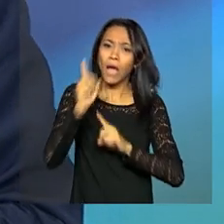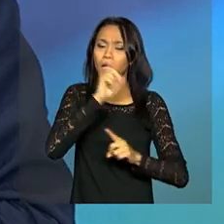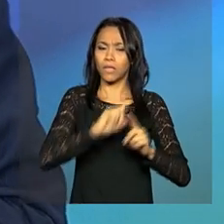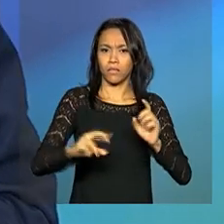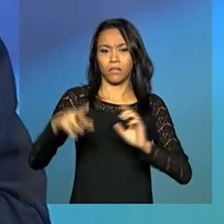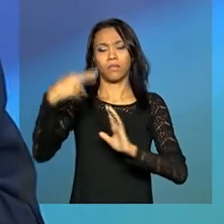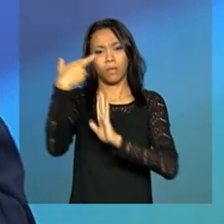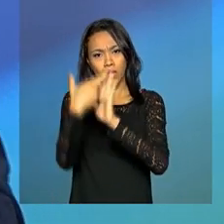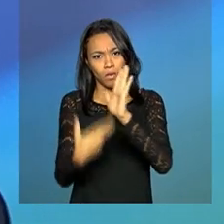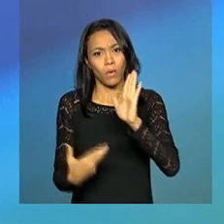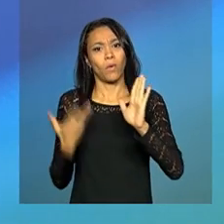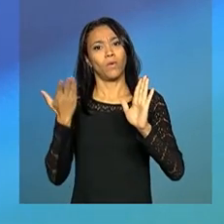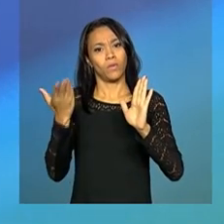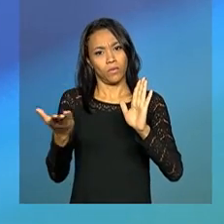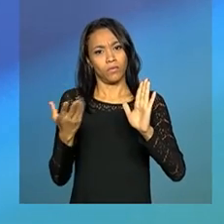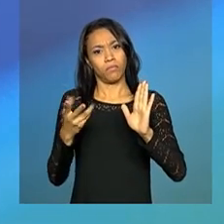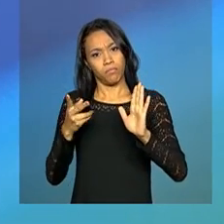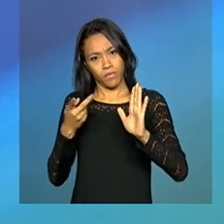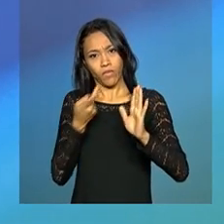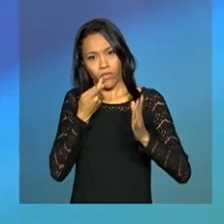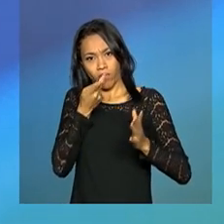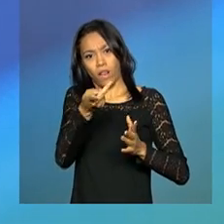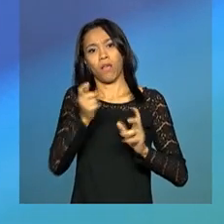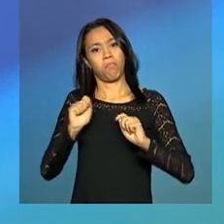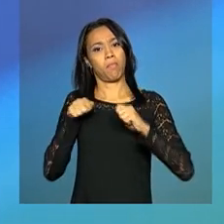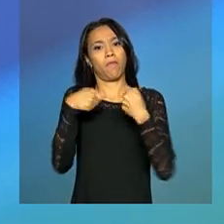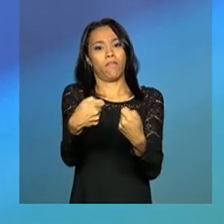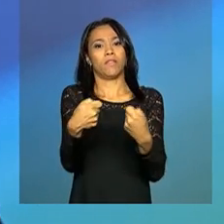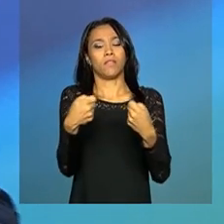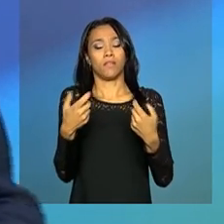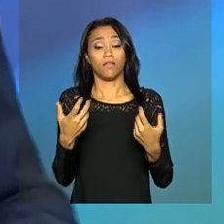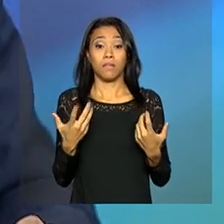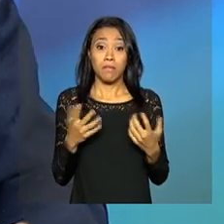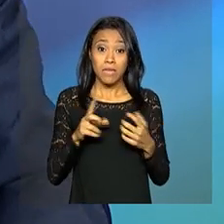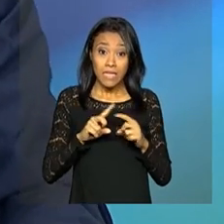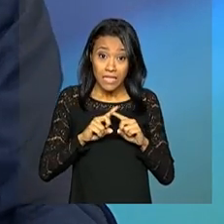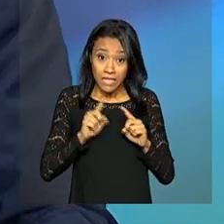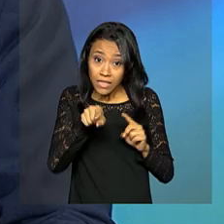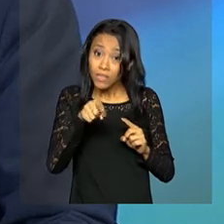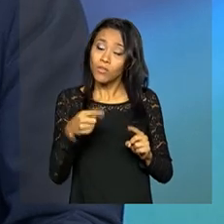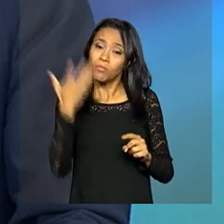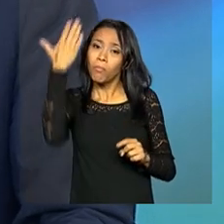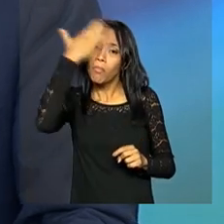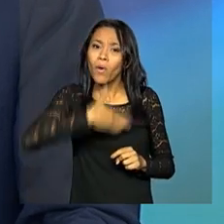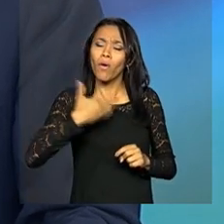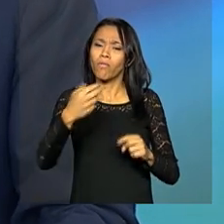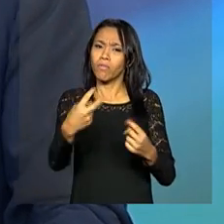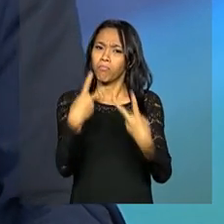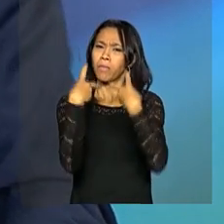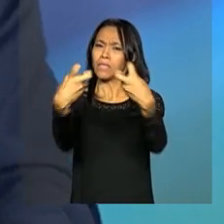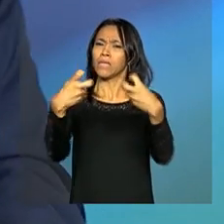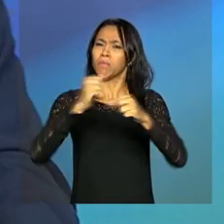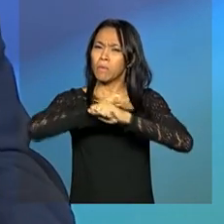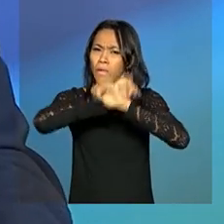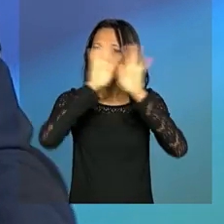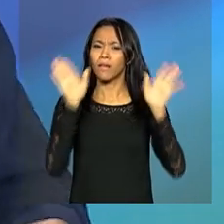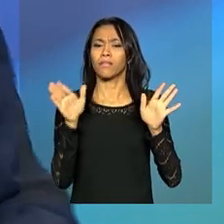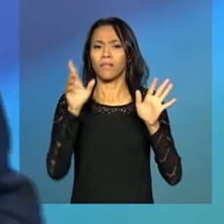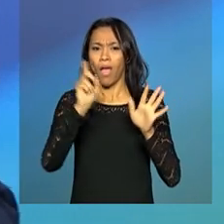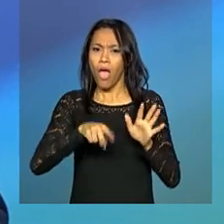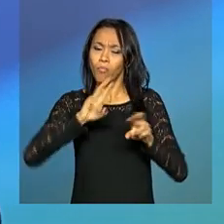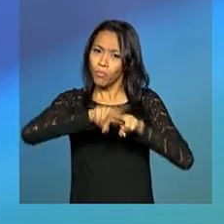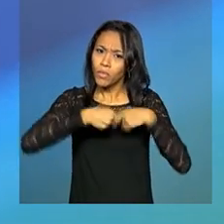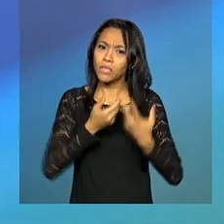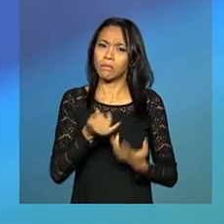levantadas pela defesa. Isso nos mostra com muita clareza, e essa é a razão da